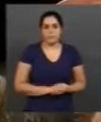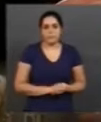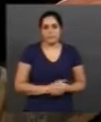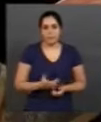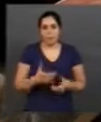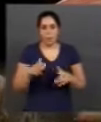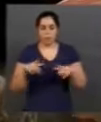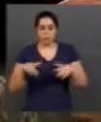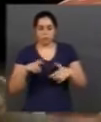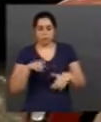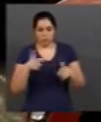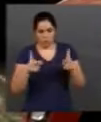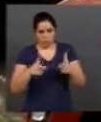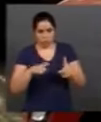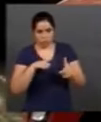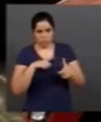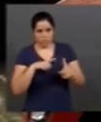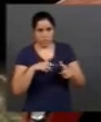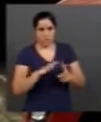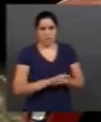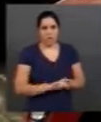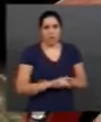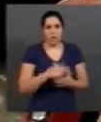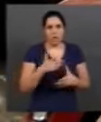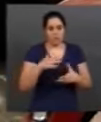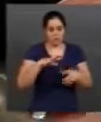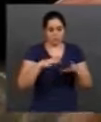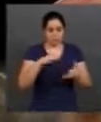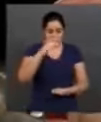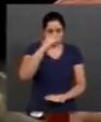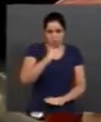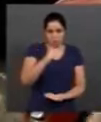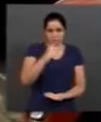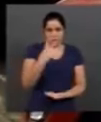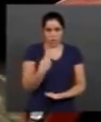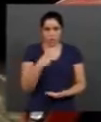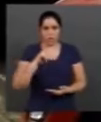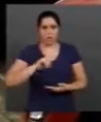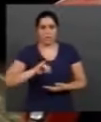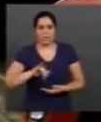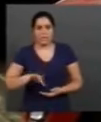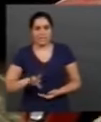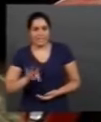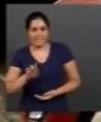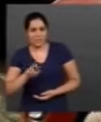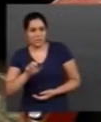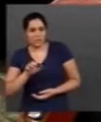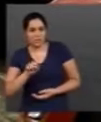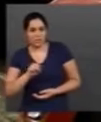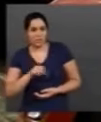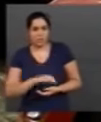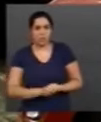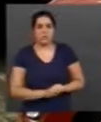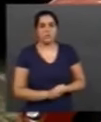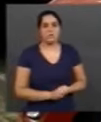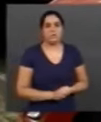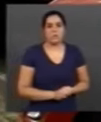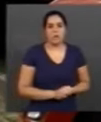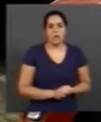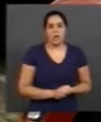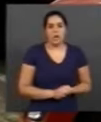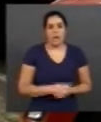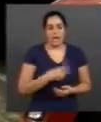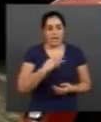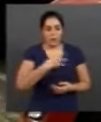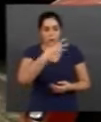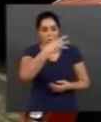que enche de água, você coloca uma garrafa de dois litros, que daí cada descarga diminui dois litros. Aí, por quatro apartamentos por andares,